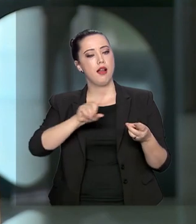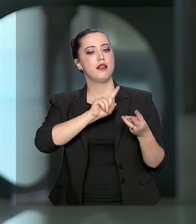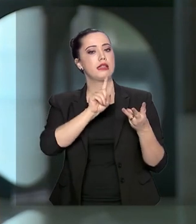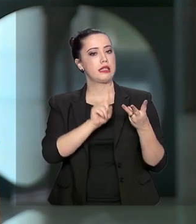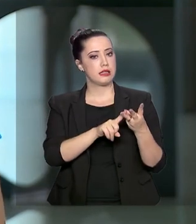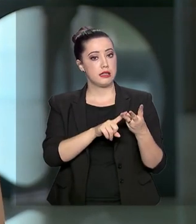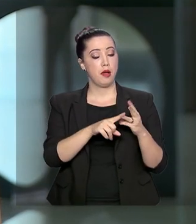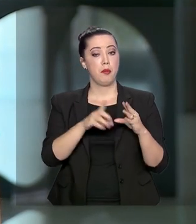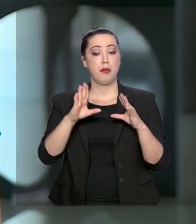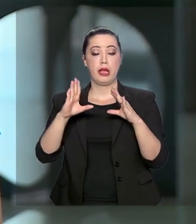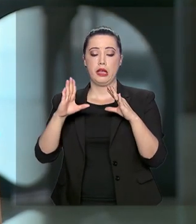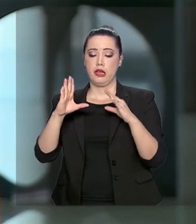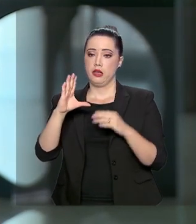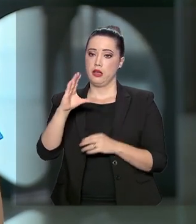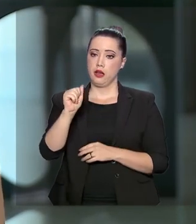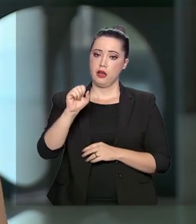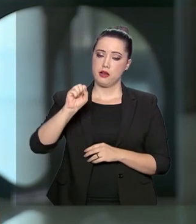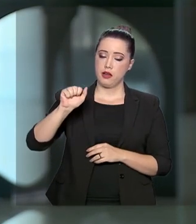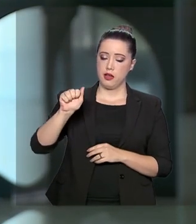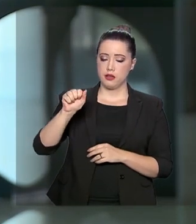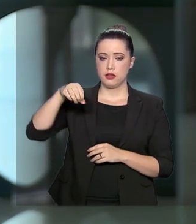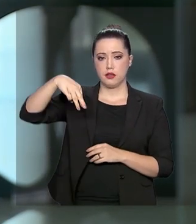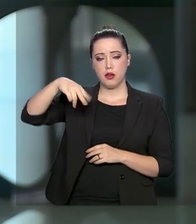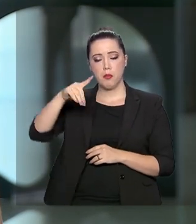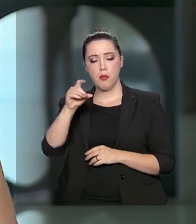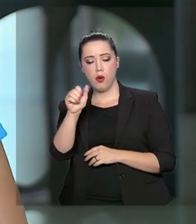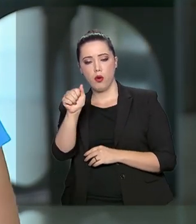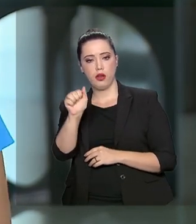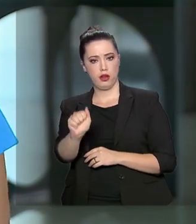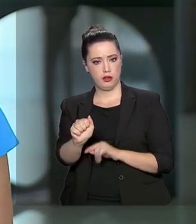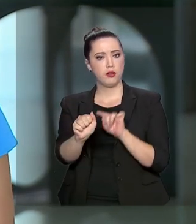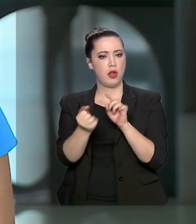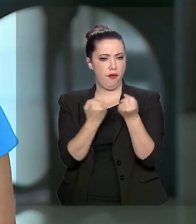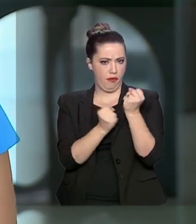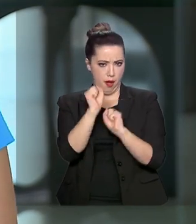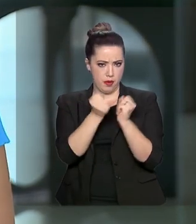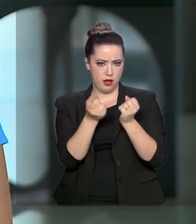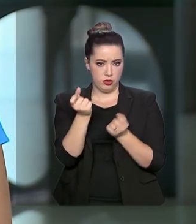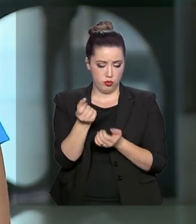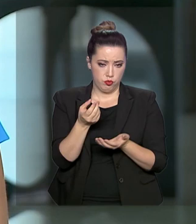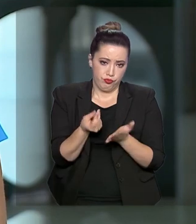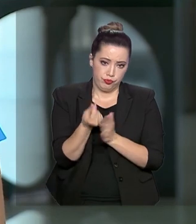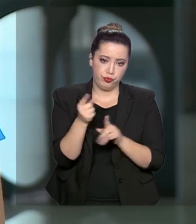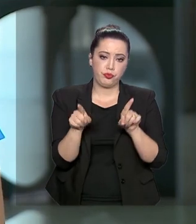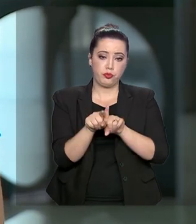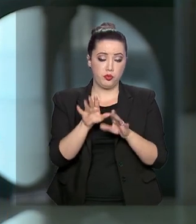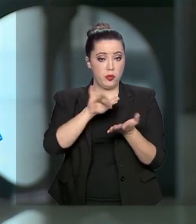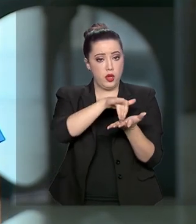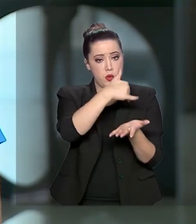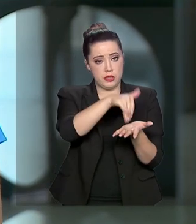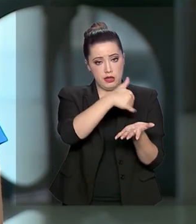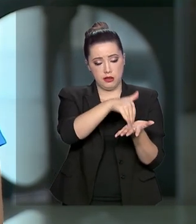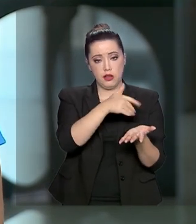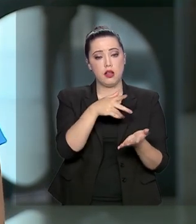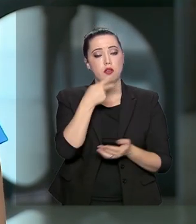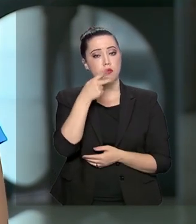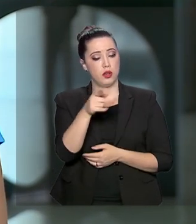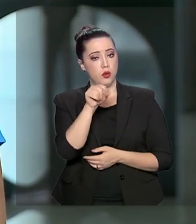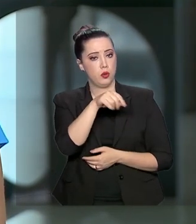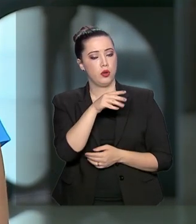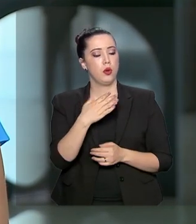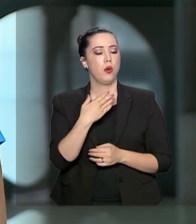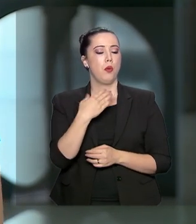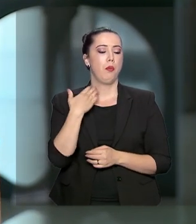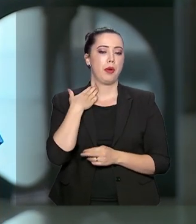tamanho do Estado, diminuindo assim as despesas da União. O secretário especial de desestatização disse que a Caixa,